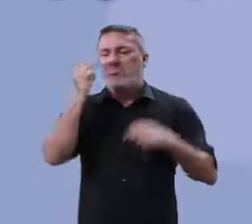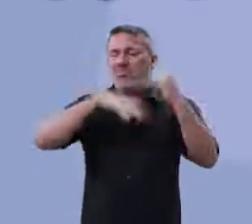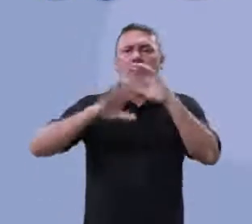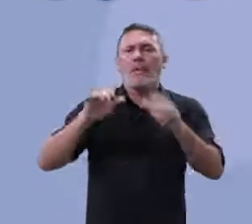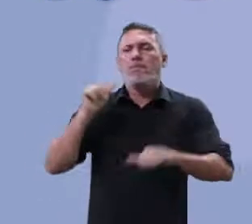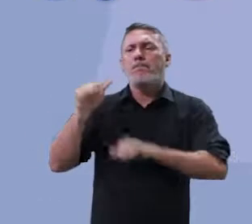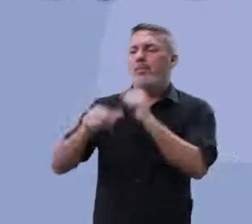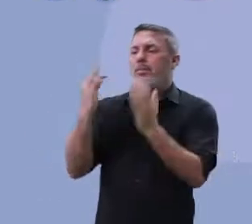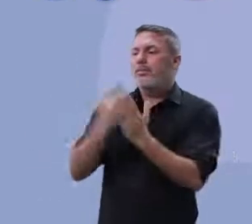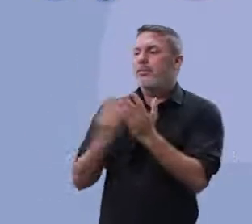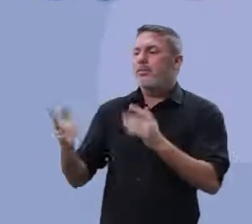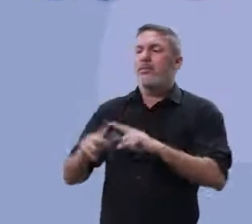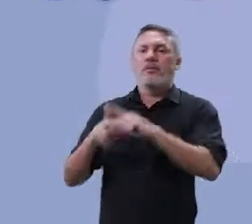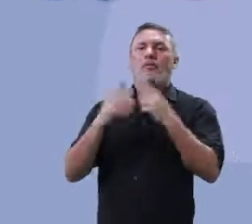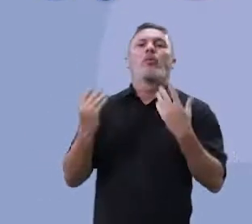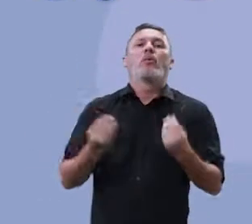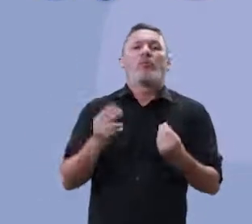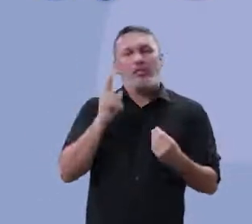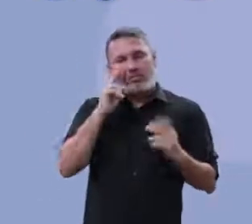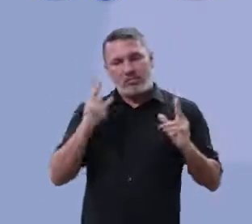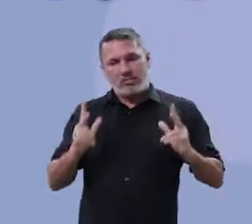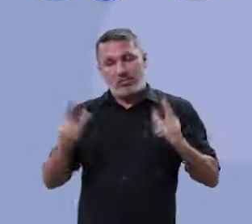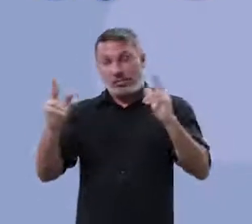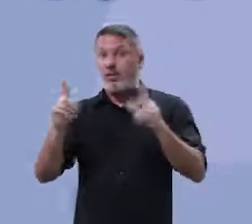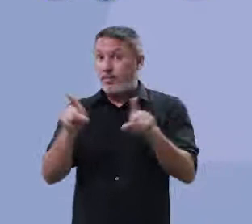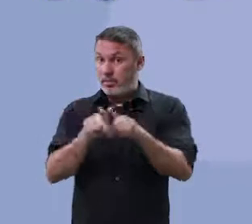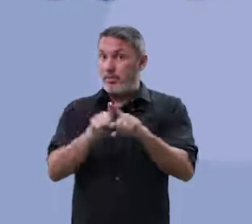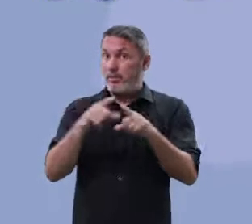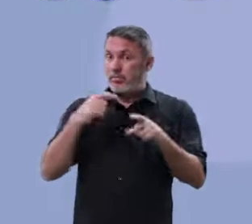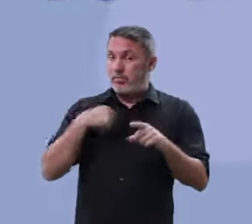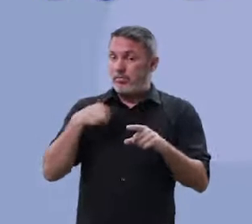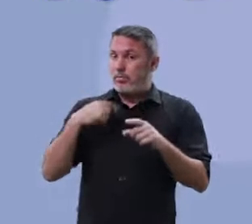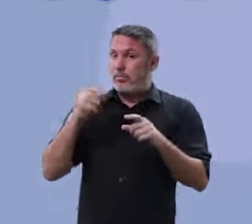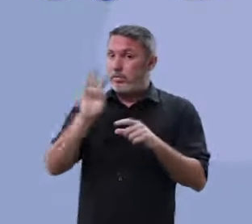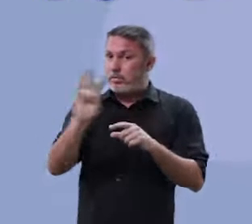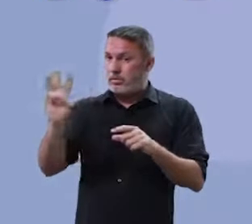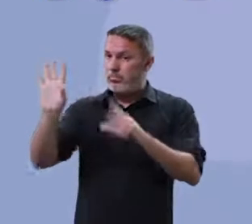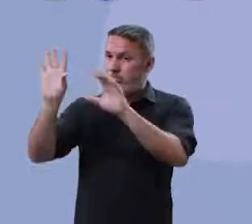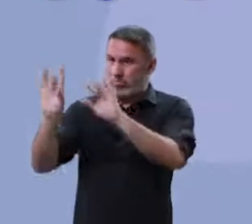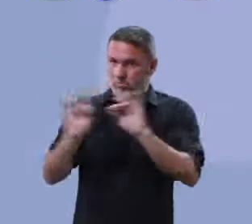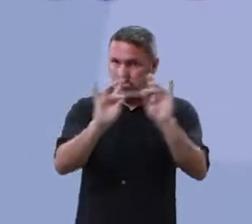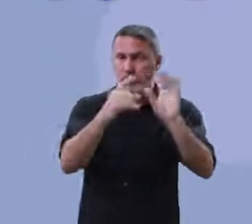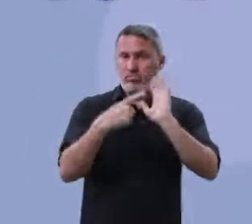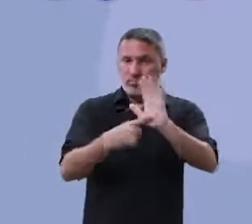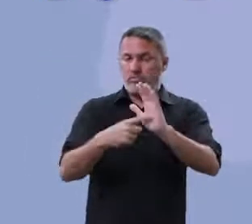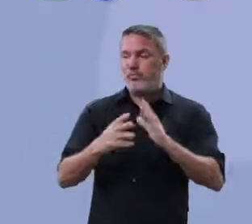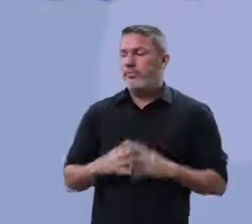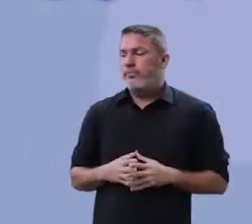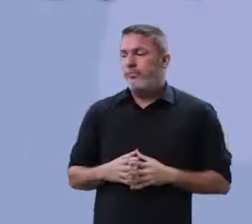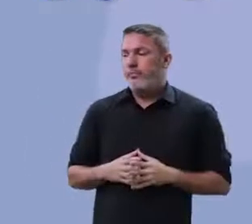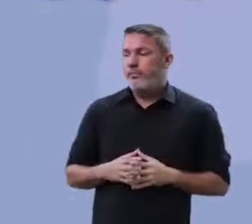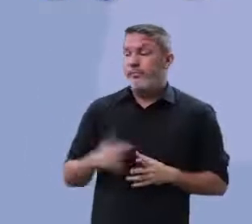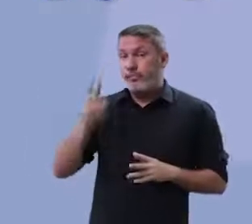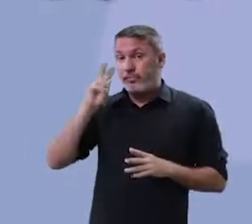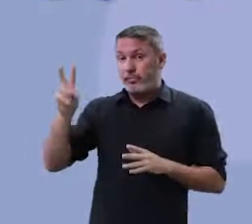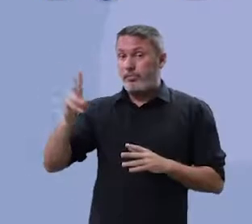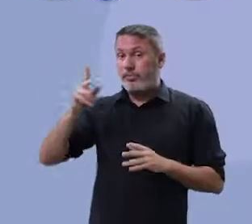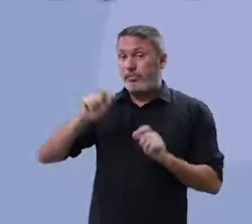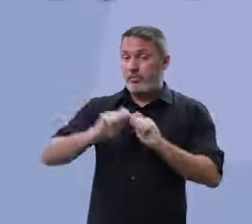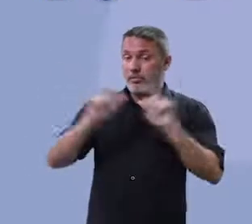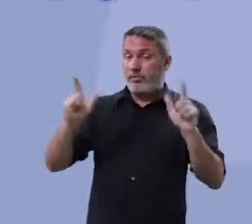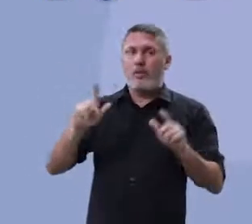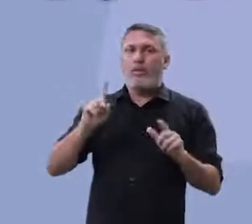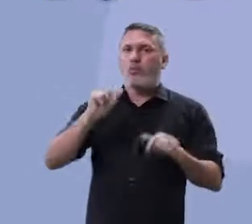mais ou menos, se tornar esse texto? Também o fragmento que eu retirei do manual. Perceba que eles não